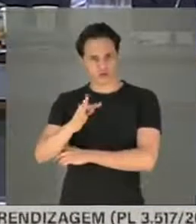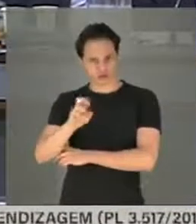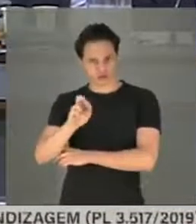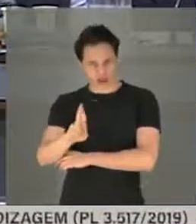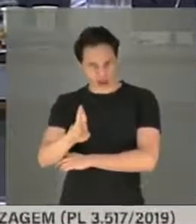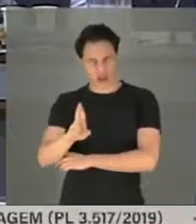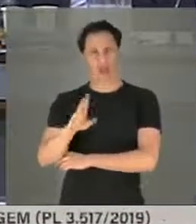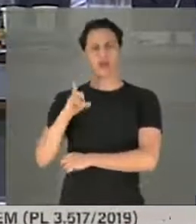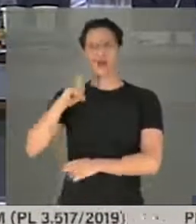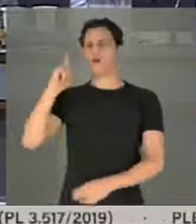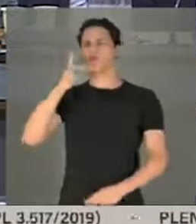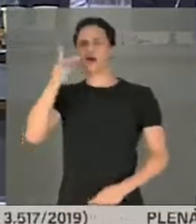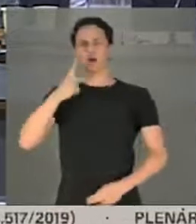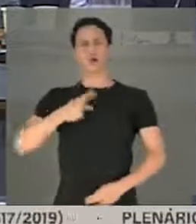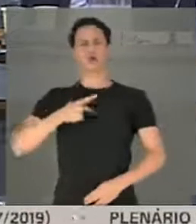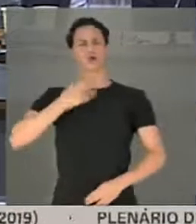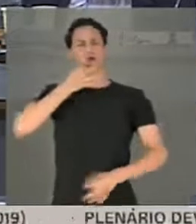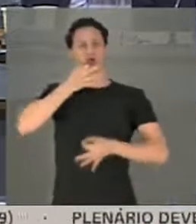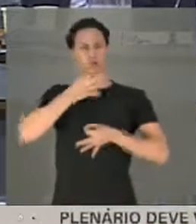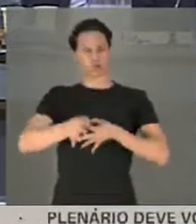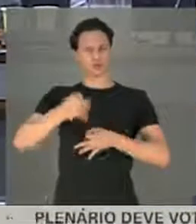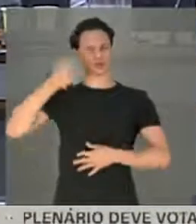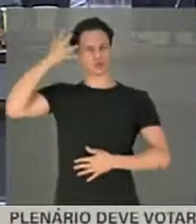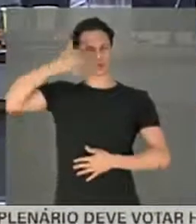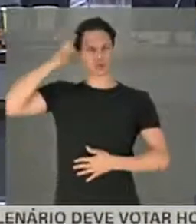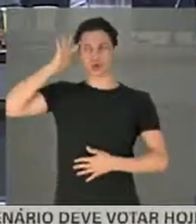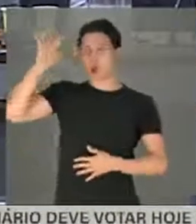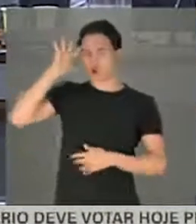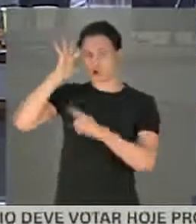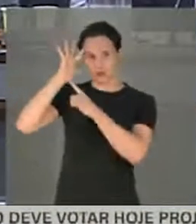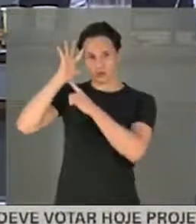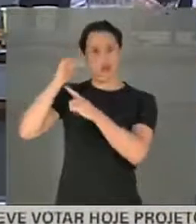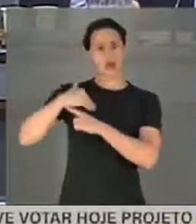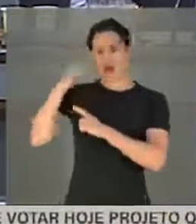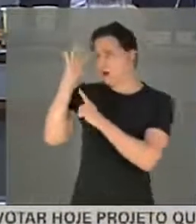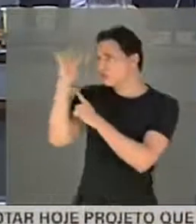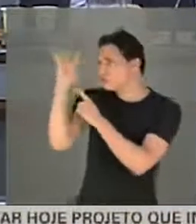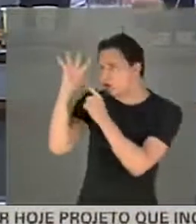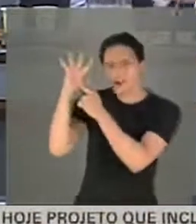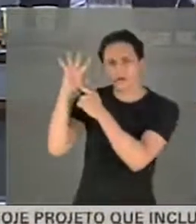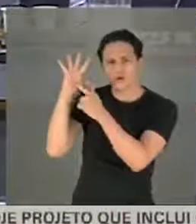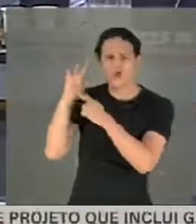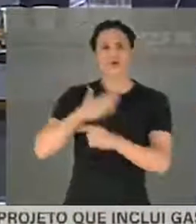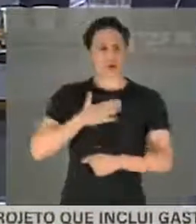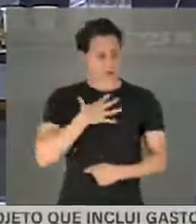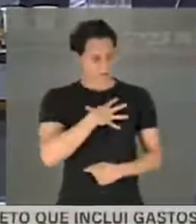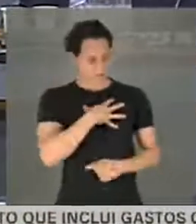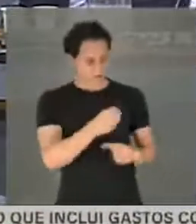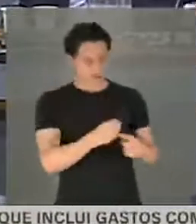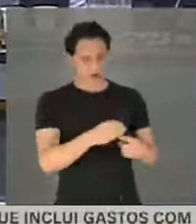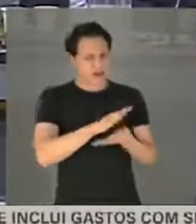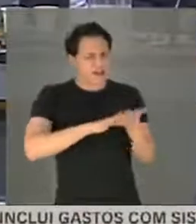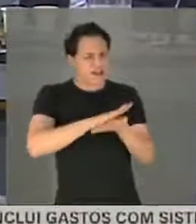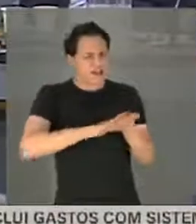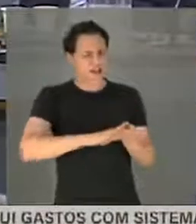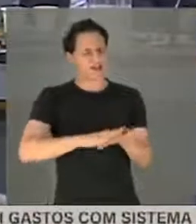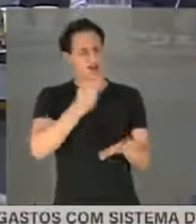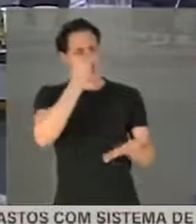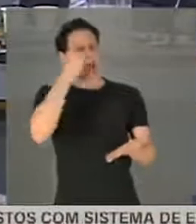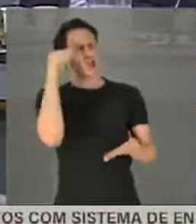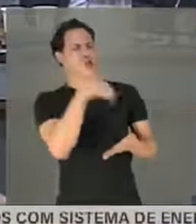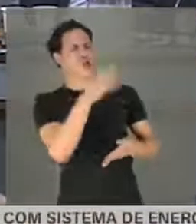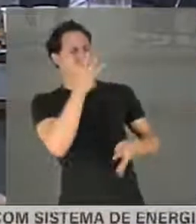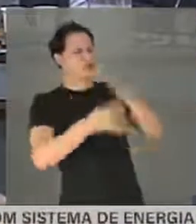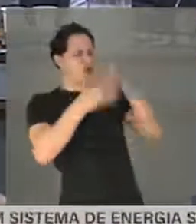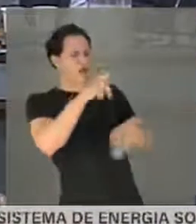ser julgado por minha orientação sexual. Eu sonho um dia em que meus filhos não serão julgados por serem negros. Eu sonho um